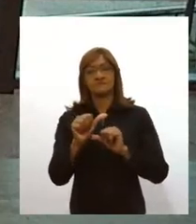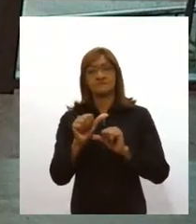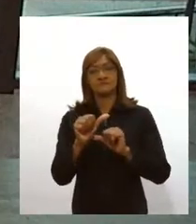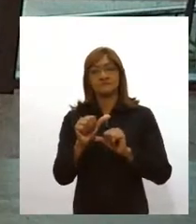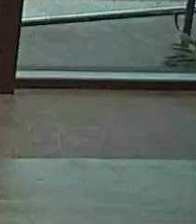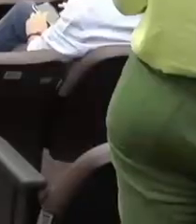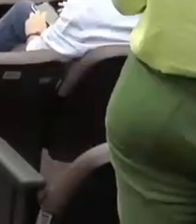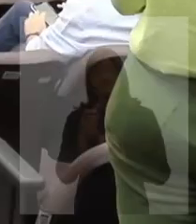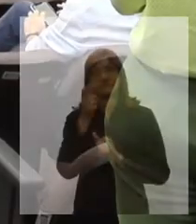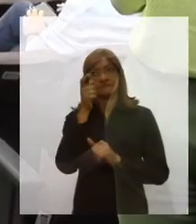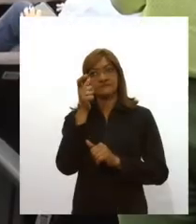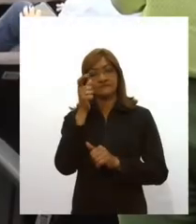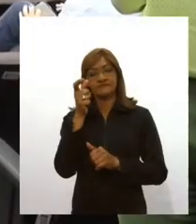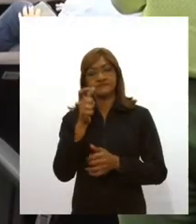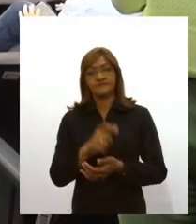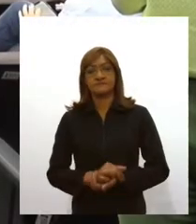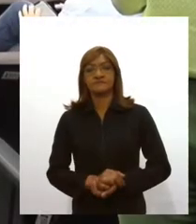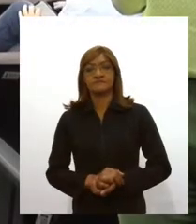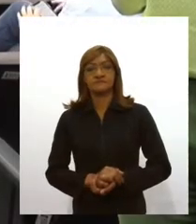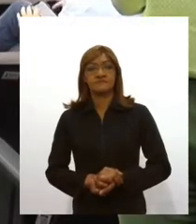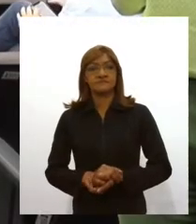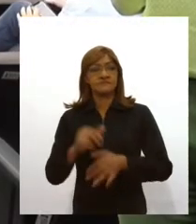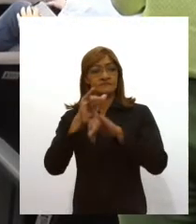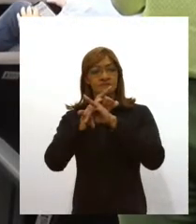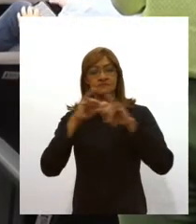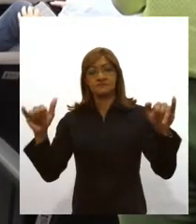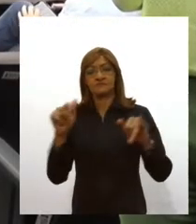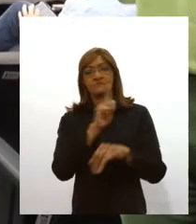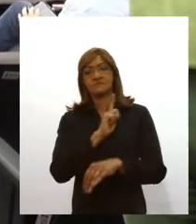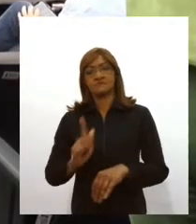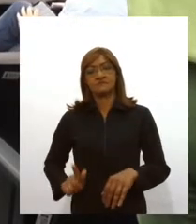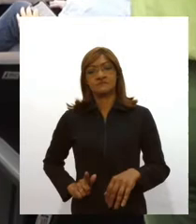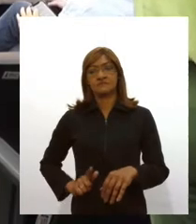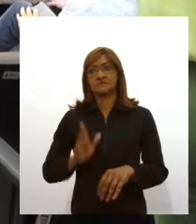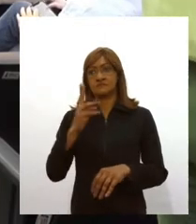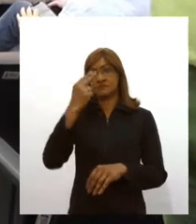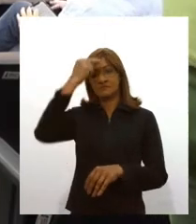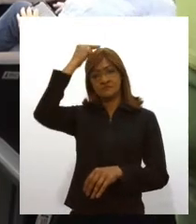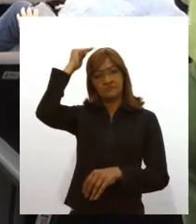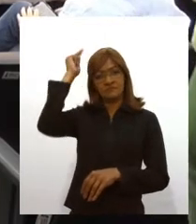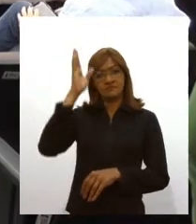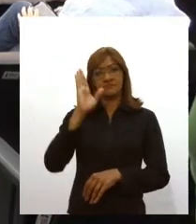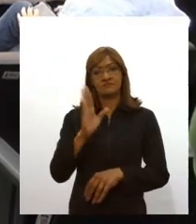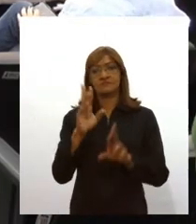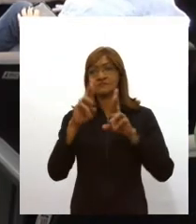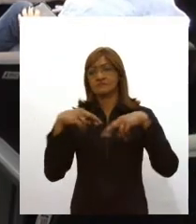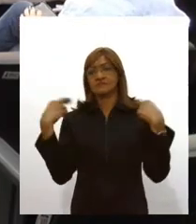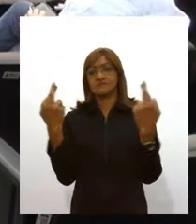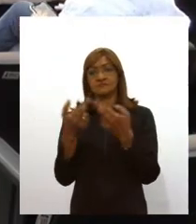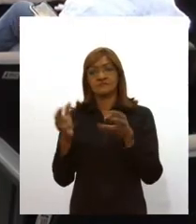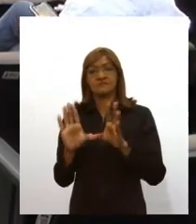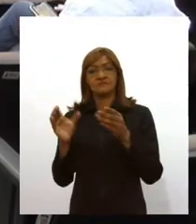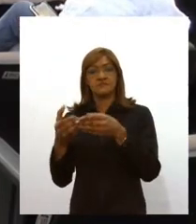acompanhar. O anúncio foi feito pelo governador Belivaldo Chagas após a reunião do Comitê Técnico Científico e de